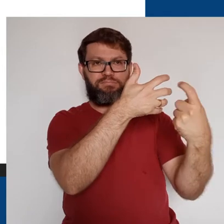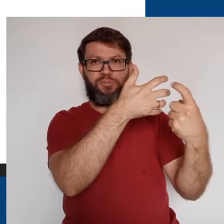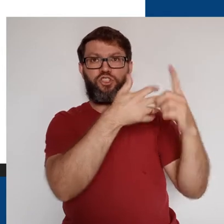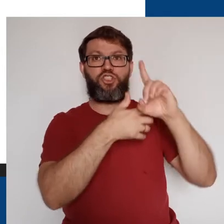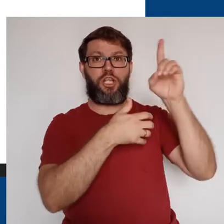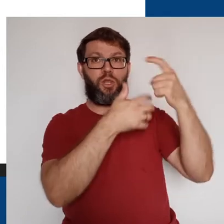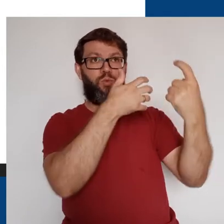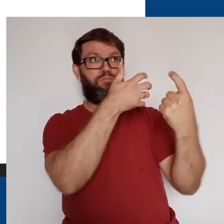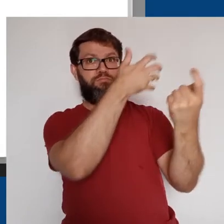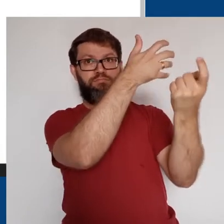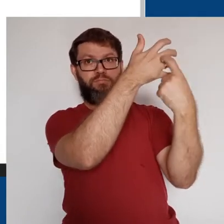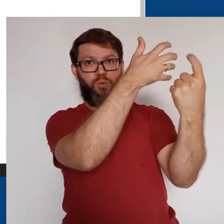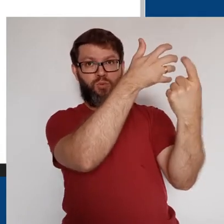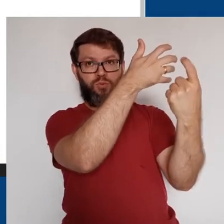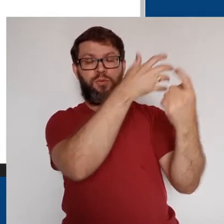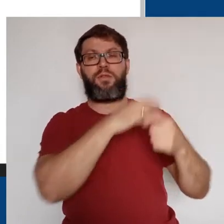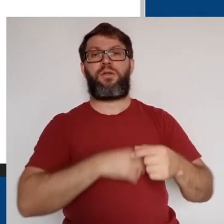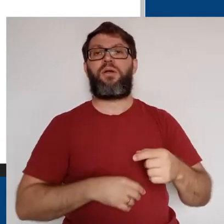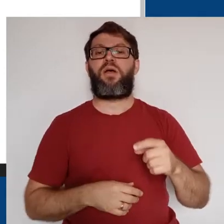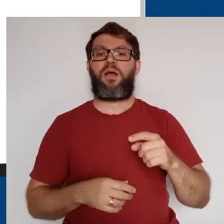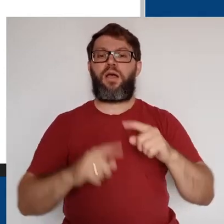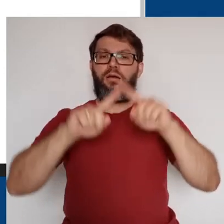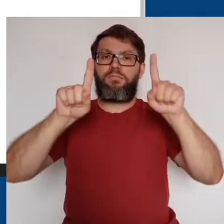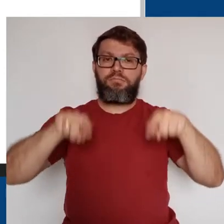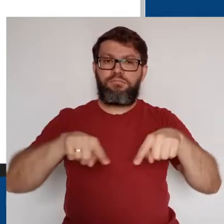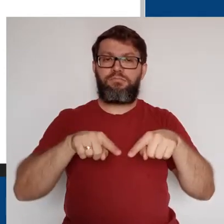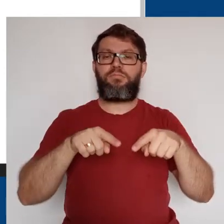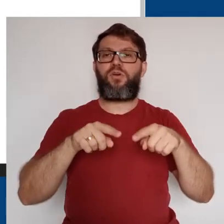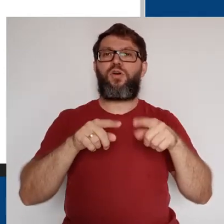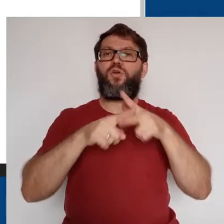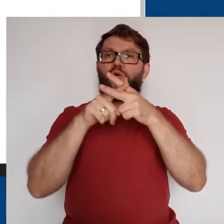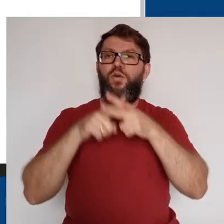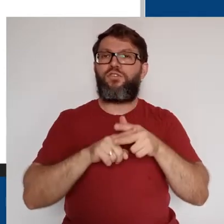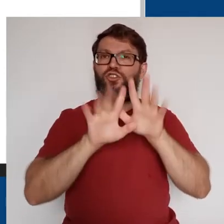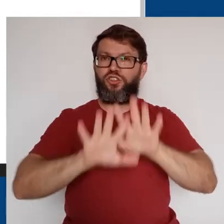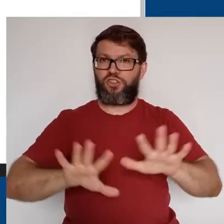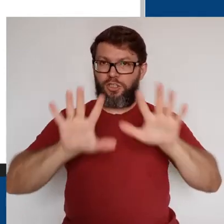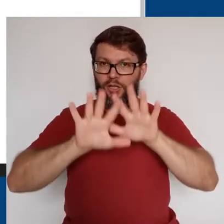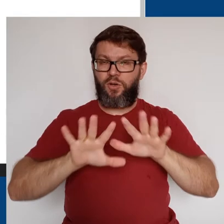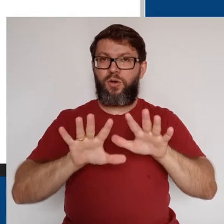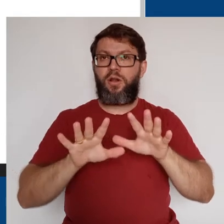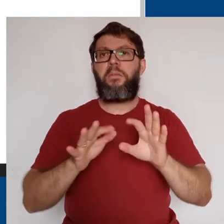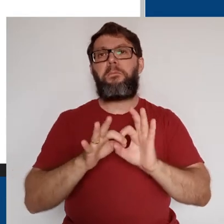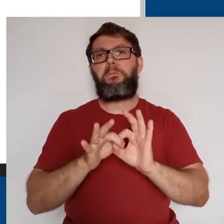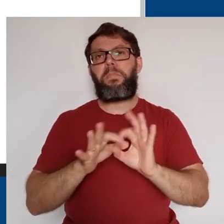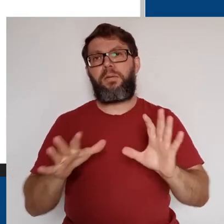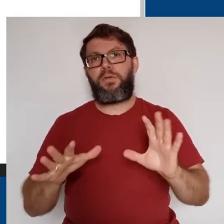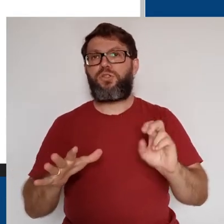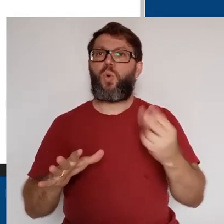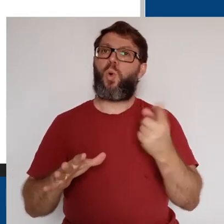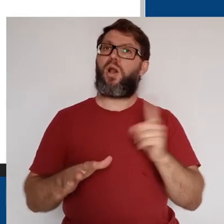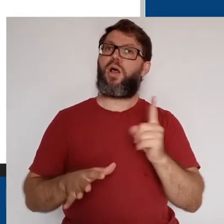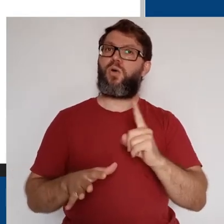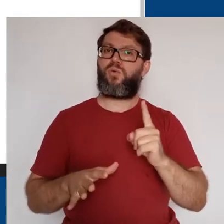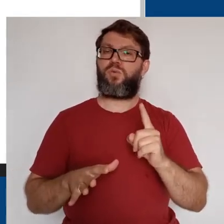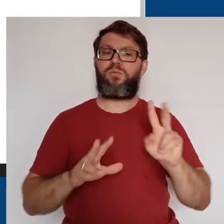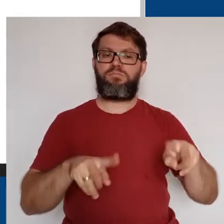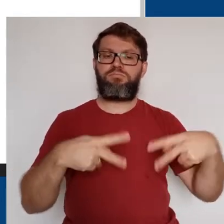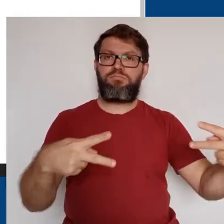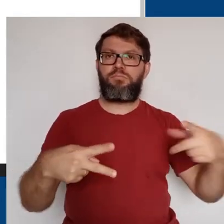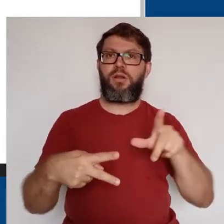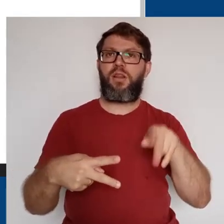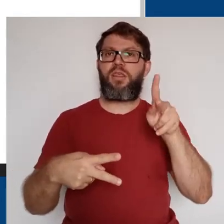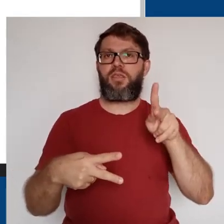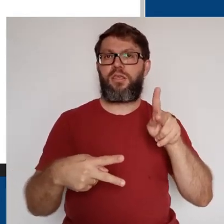superior direito e, em seguida, na configuração geral, permitimos ou não que o link do Meet